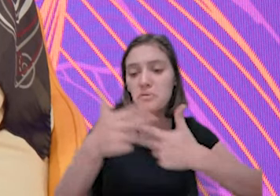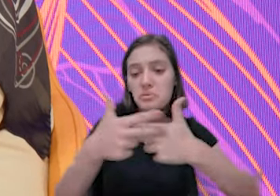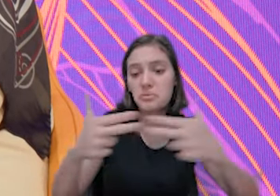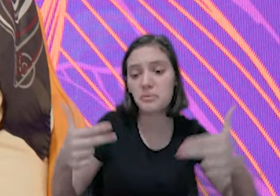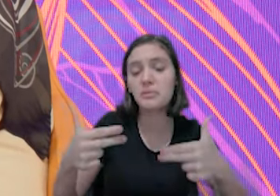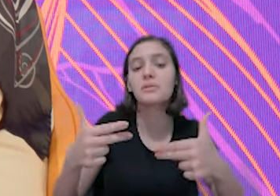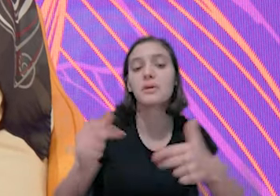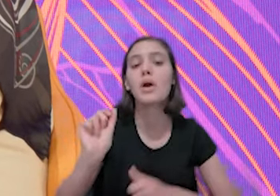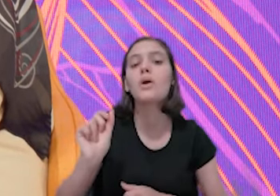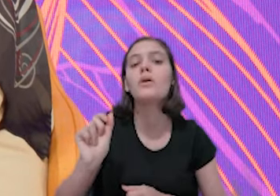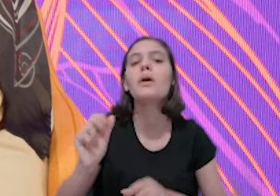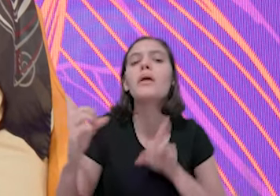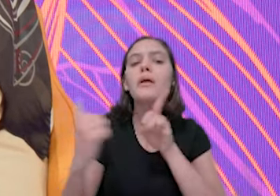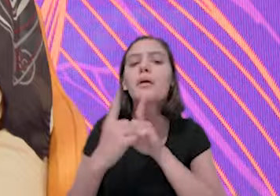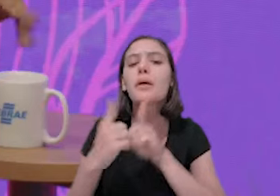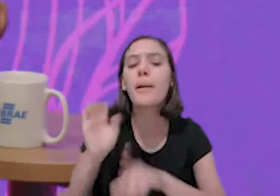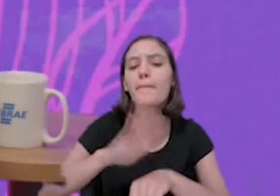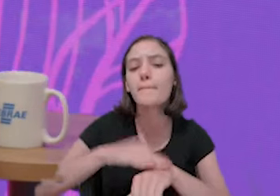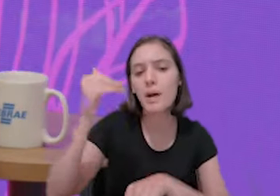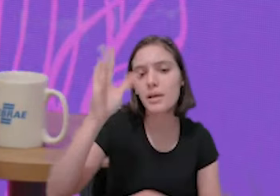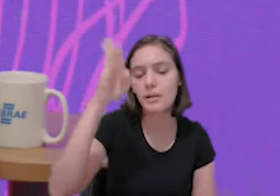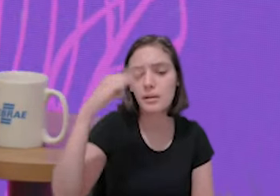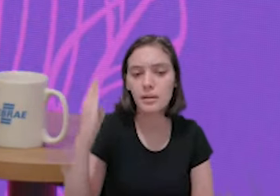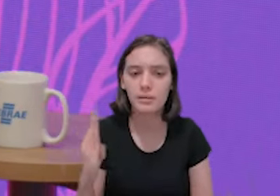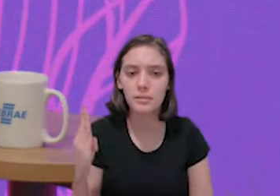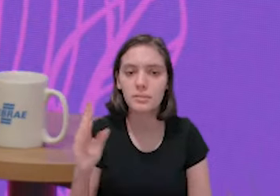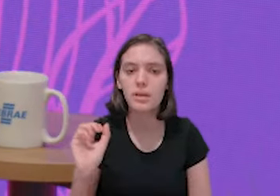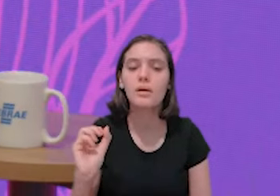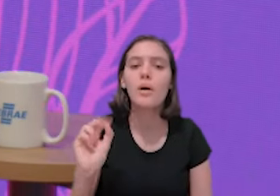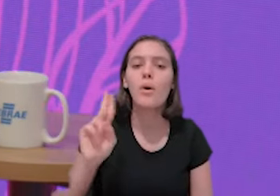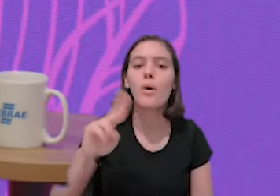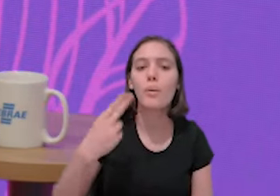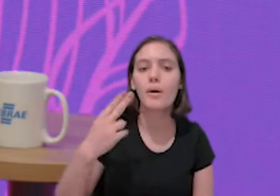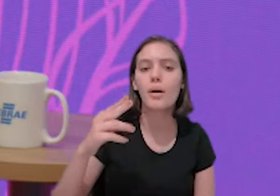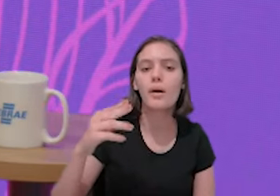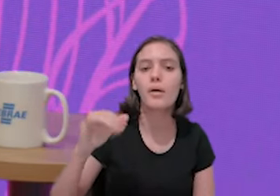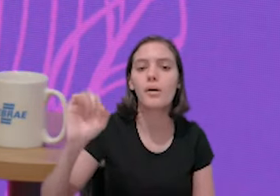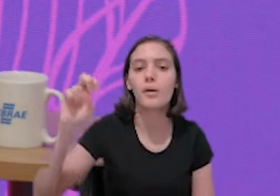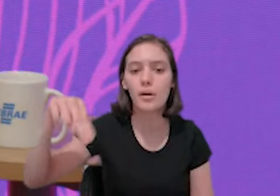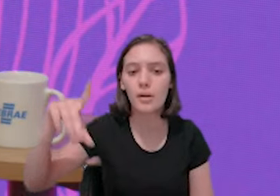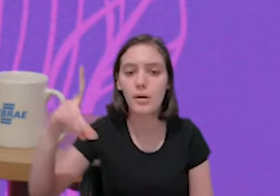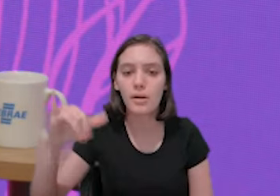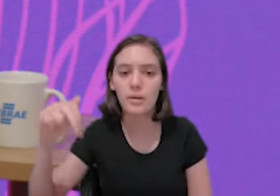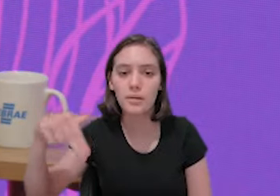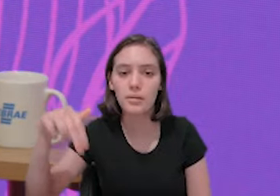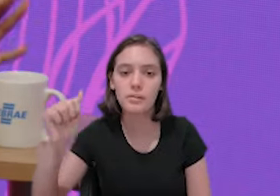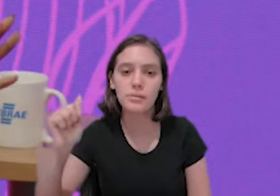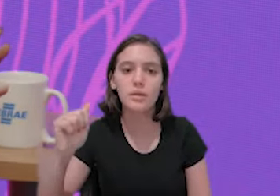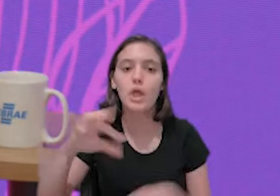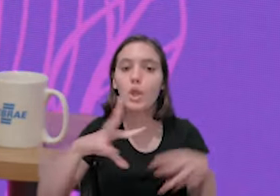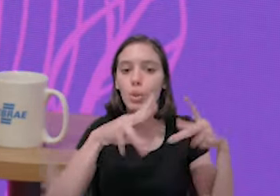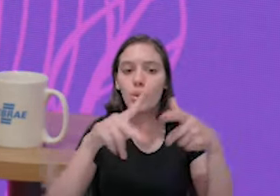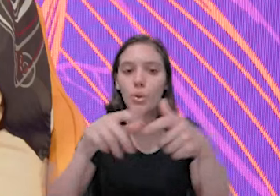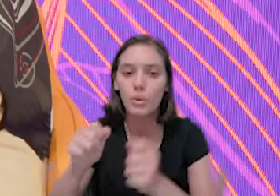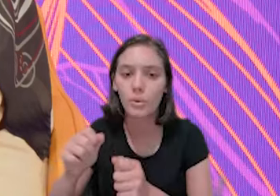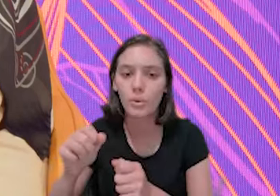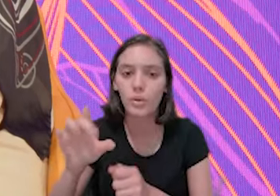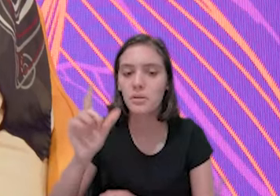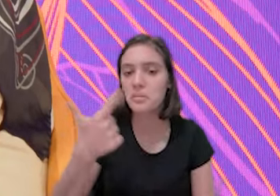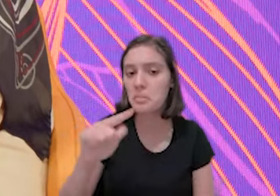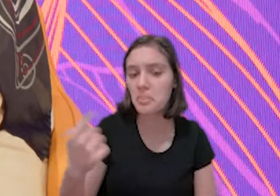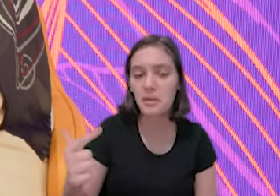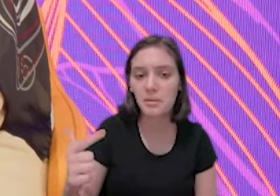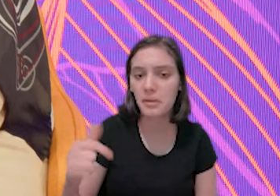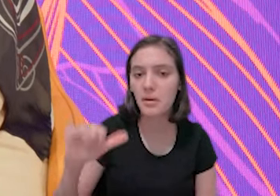essas coisas indianas. E quem que é cliente de vocês? É mais as indianas ou as brasileiras também?